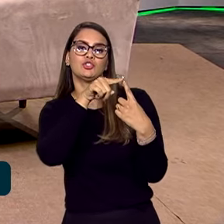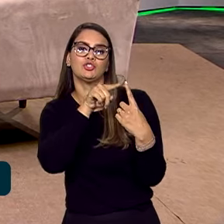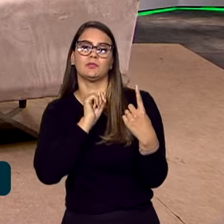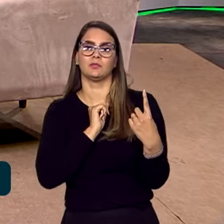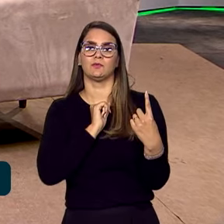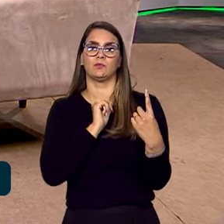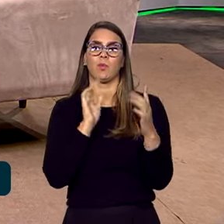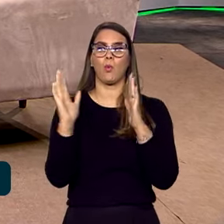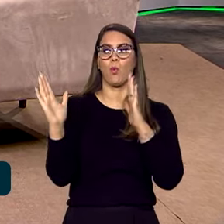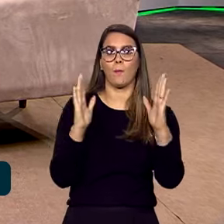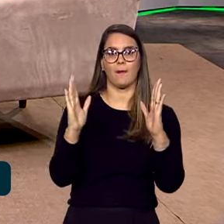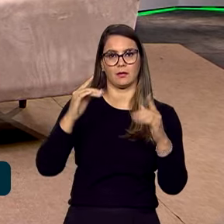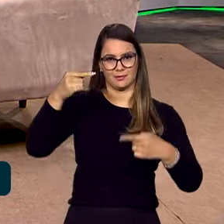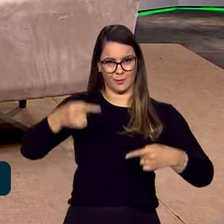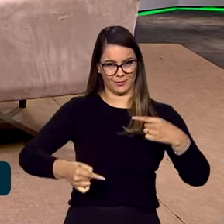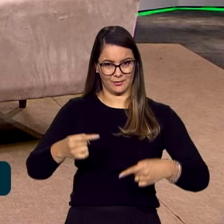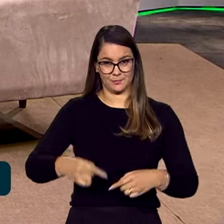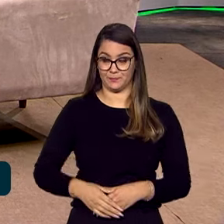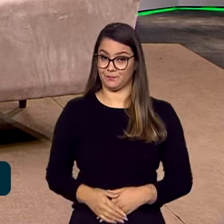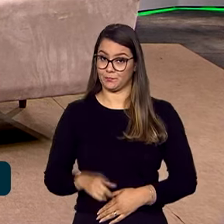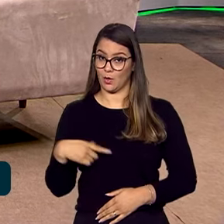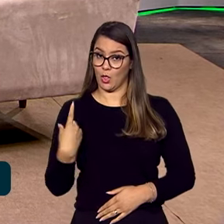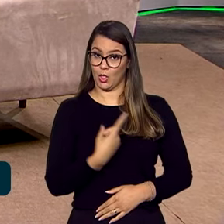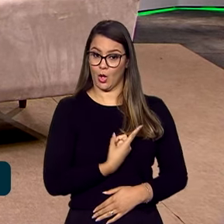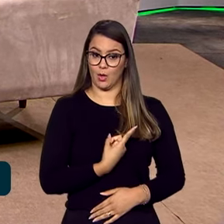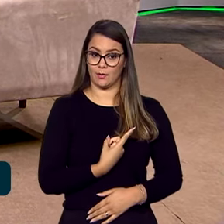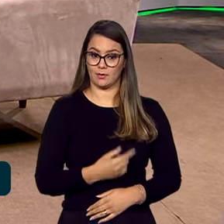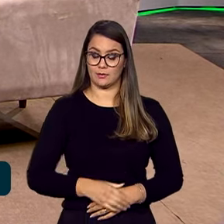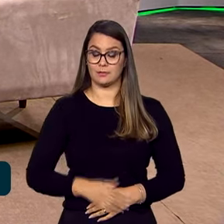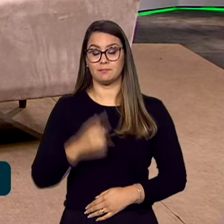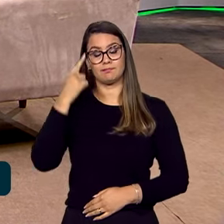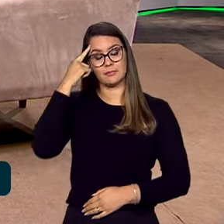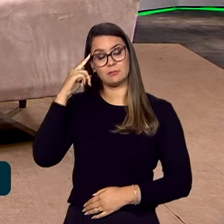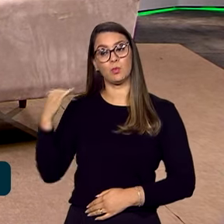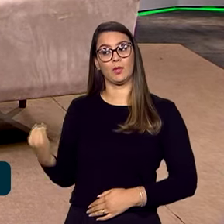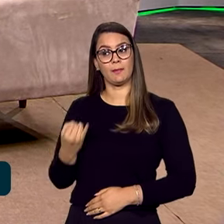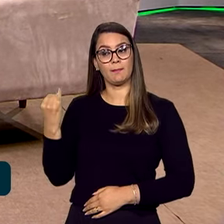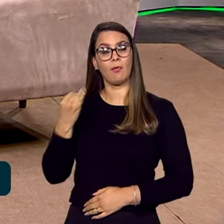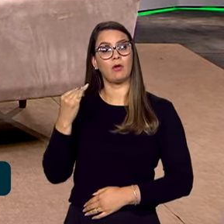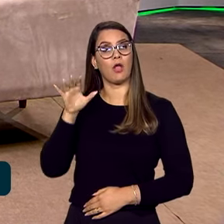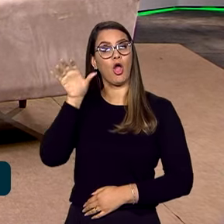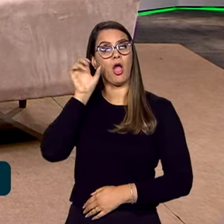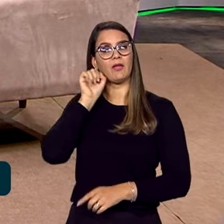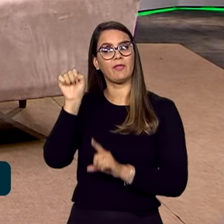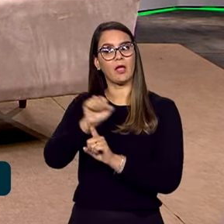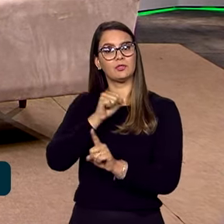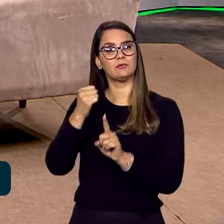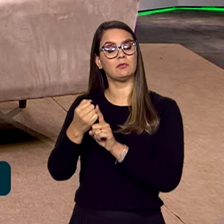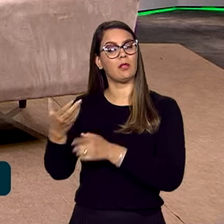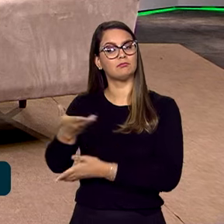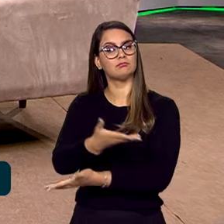o escopo da política. E nós achamos muito importante ouvir a sociedade. É